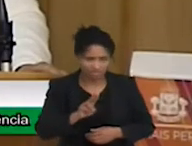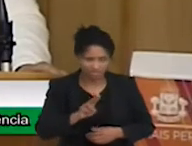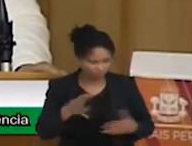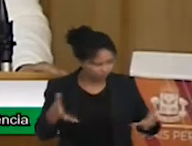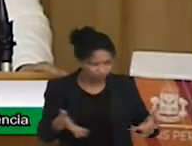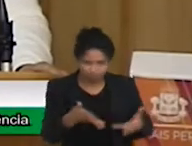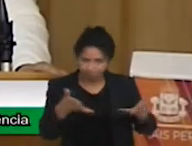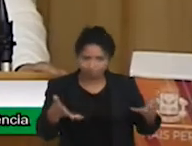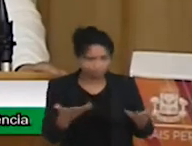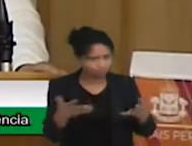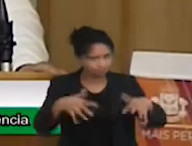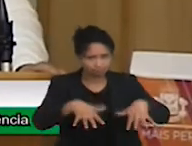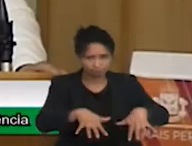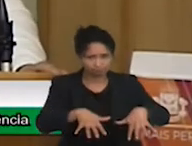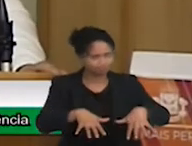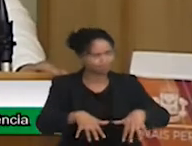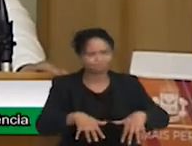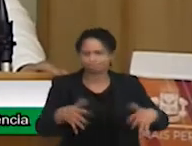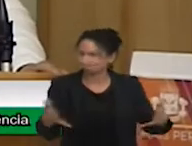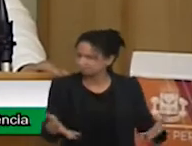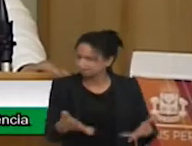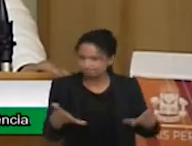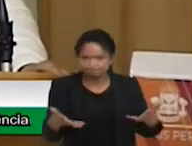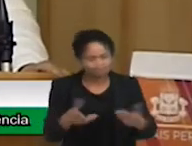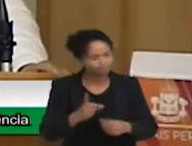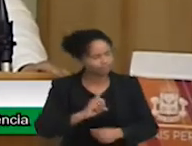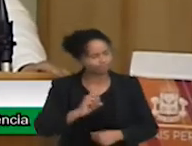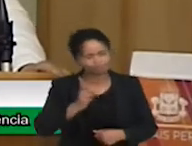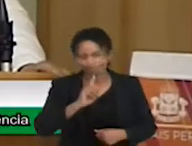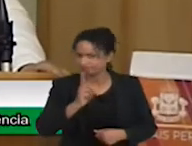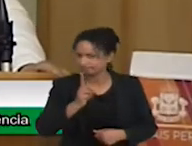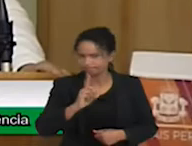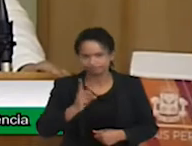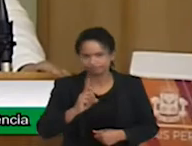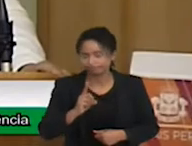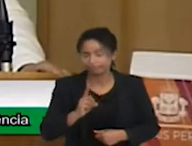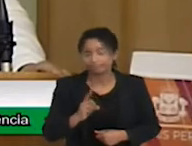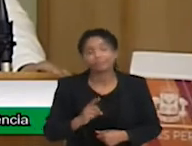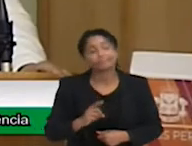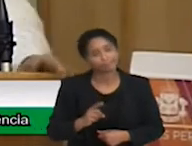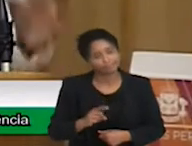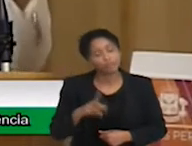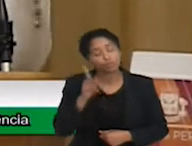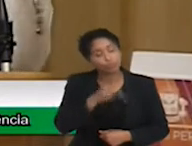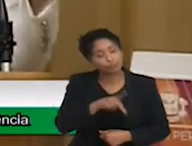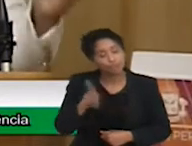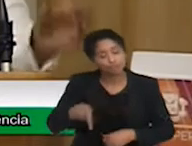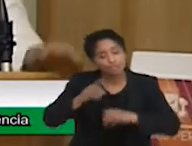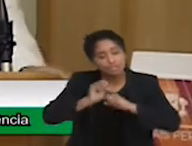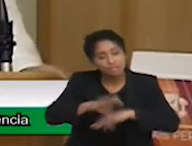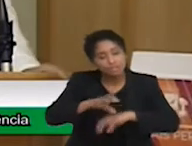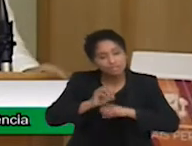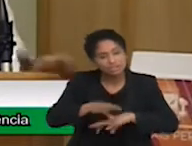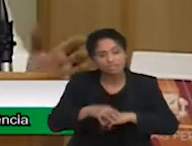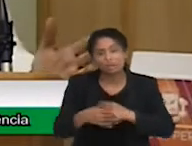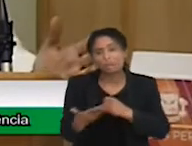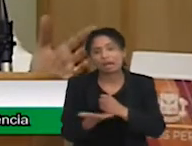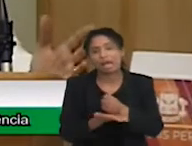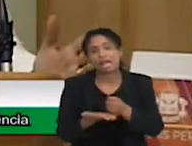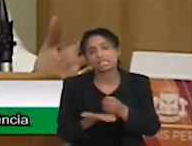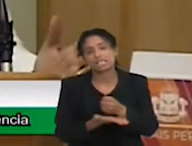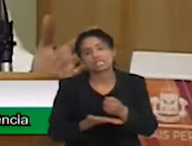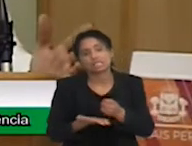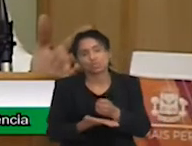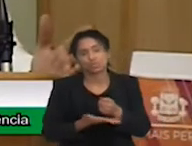trabalha com um padrão de conhecimento, com um padrão de desenvolvimento típico, que é o padrão normal. E aí, qualquer